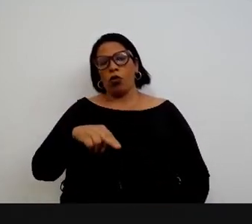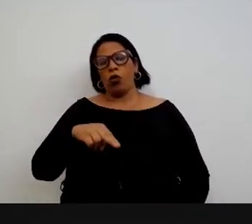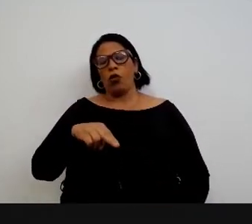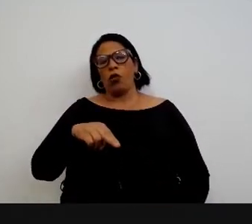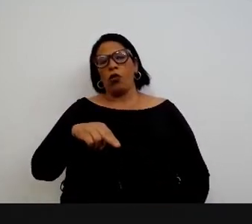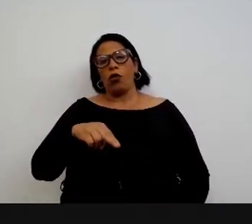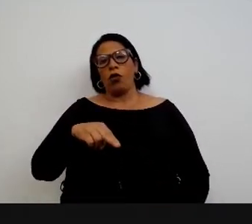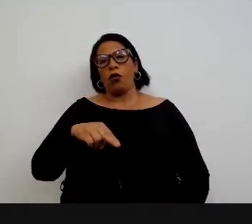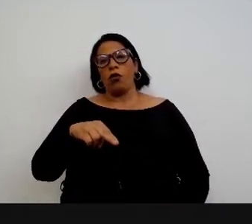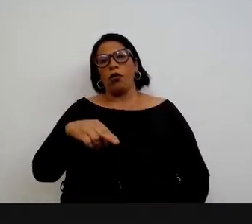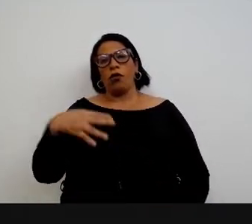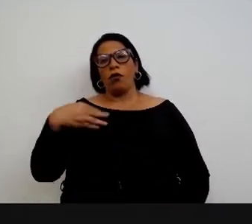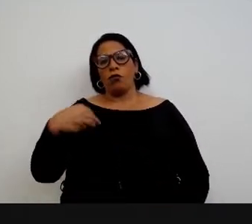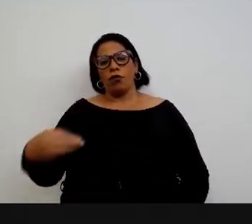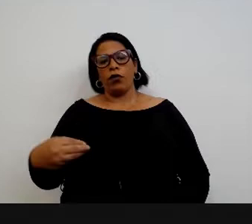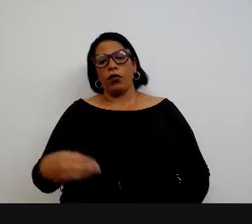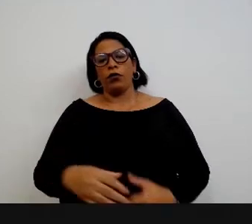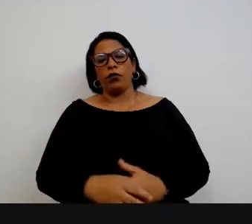Filho.